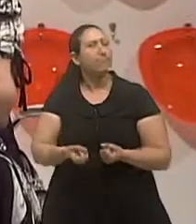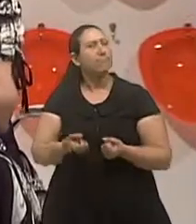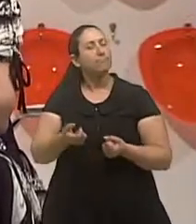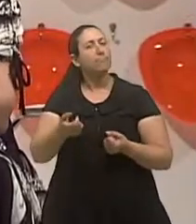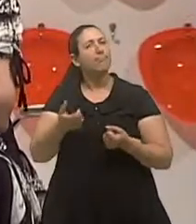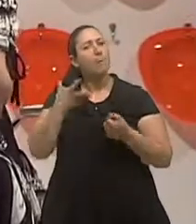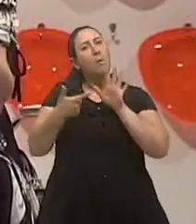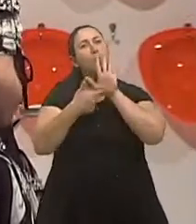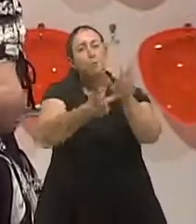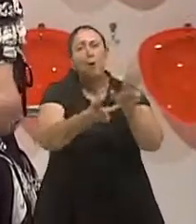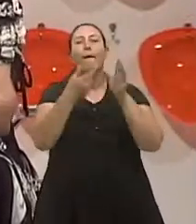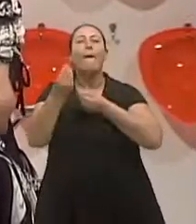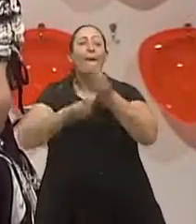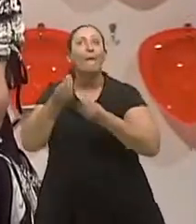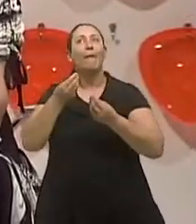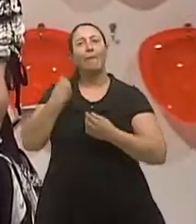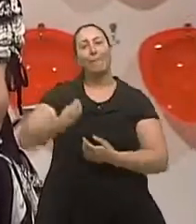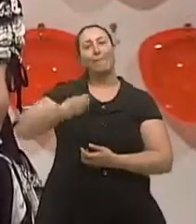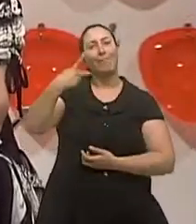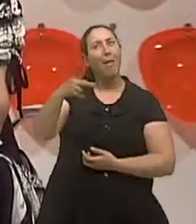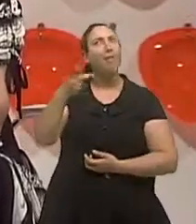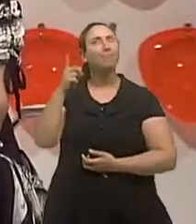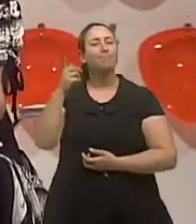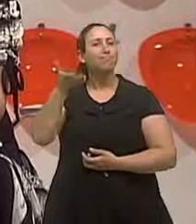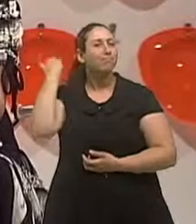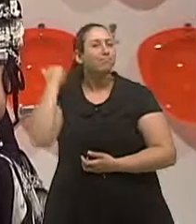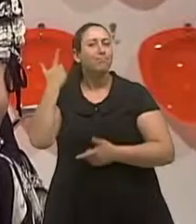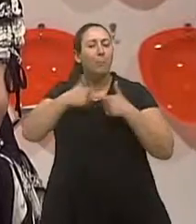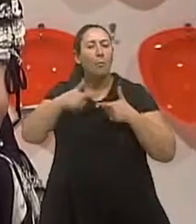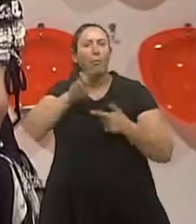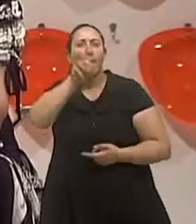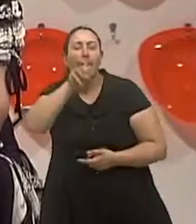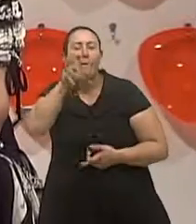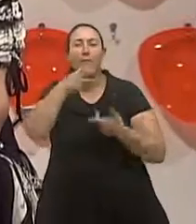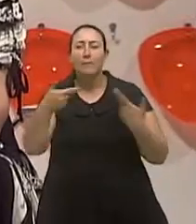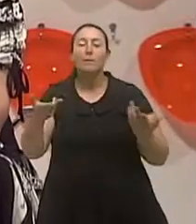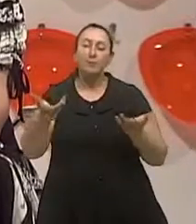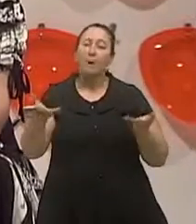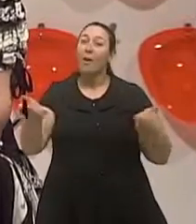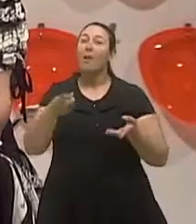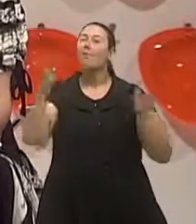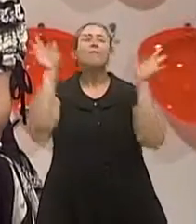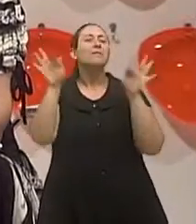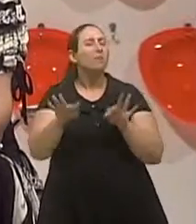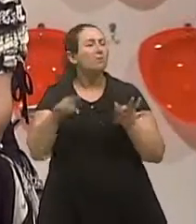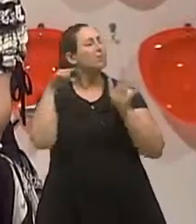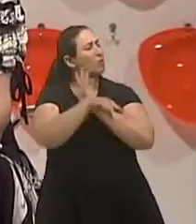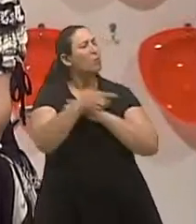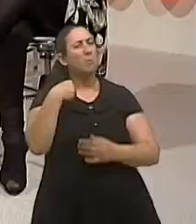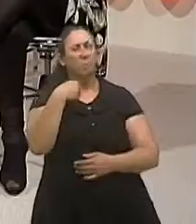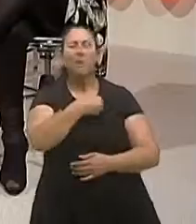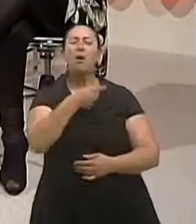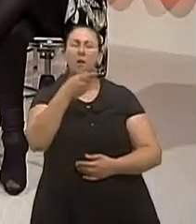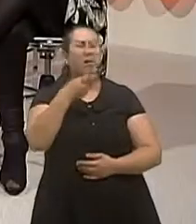colaborar muito com a gente, agradecemos aqui a ela expor o seu caso. E essa felicidade, doutor, todas as pessoas